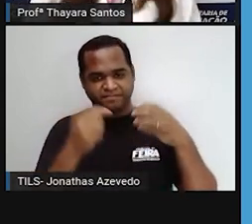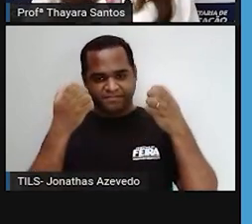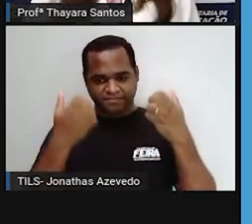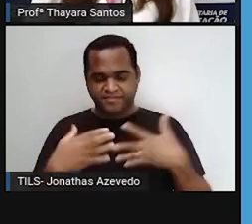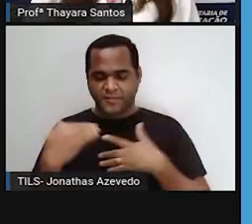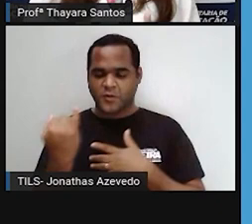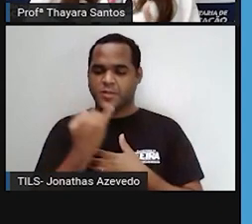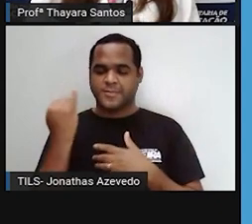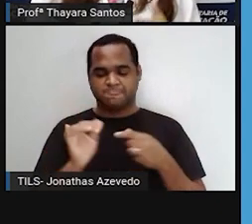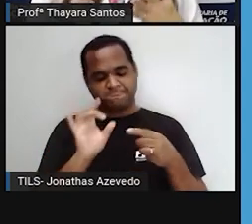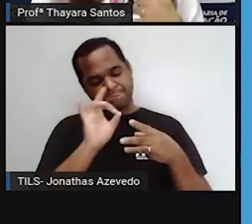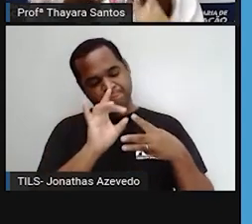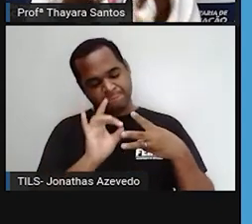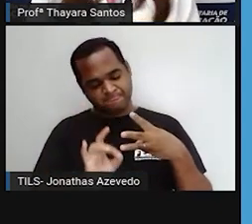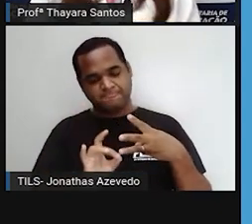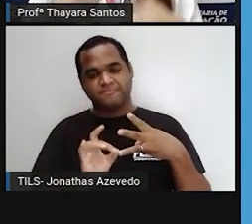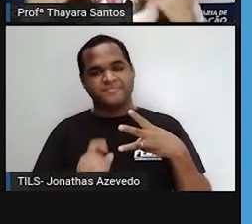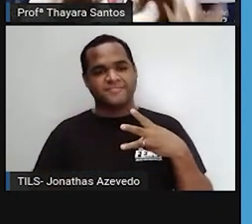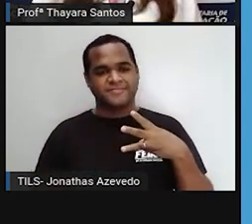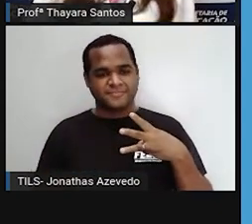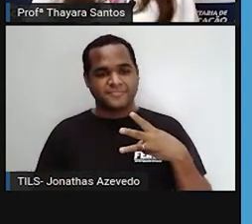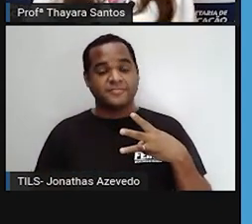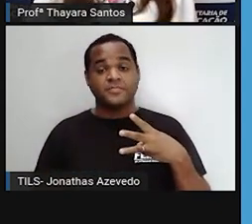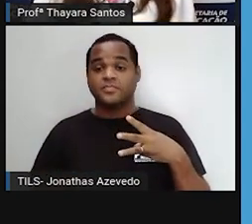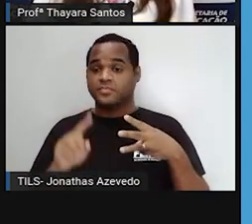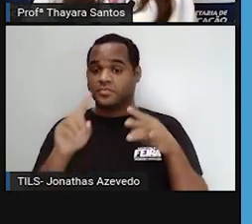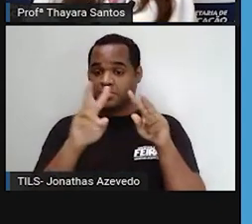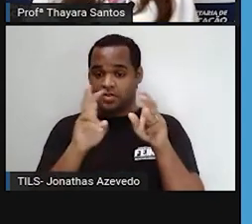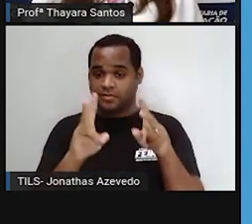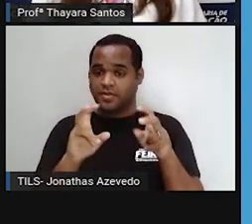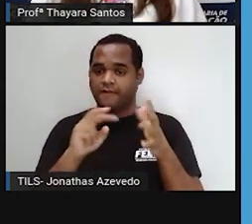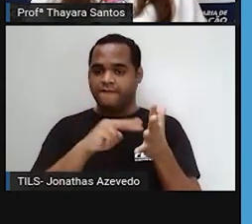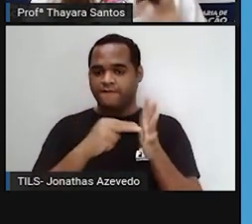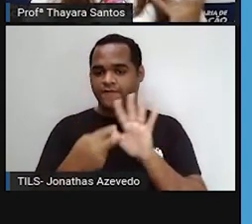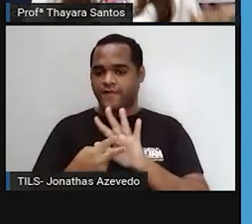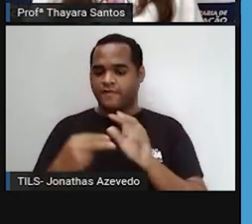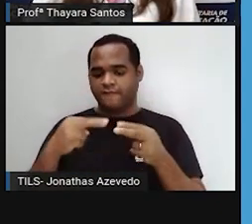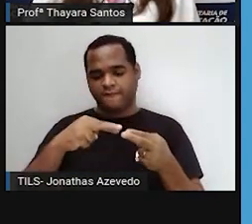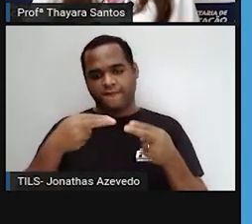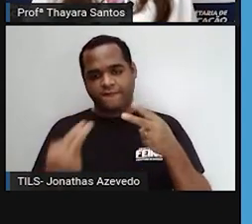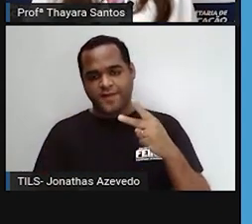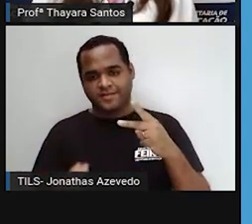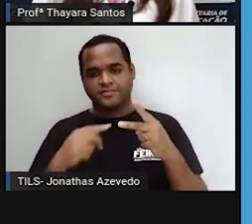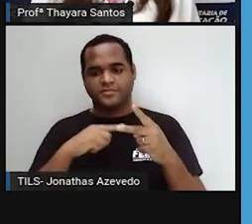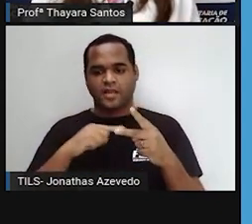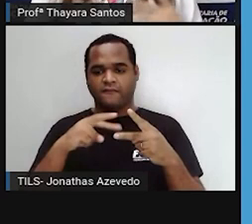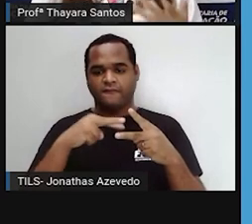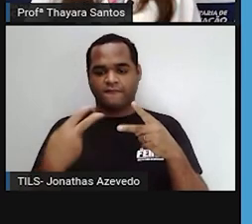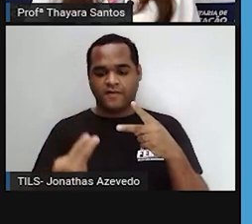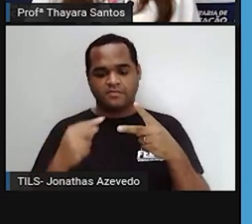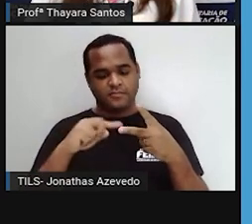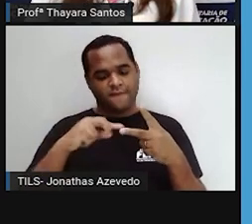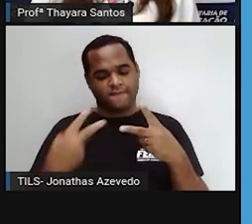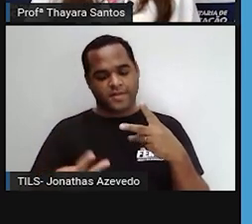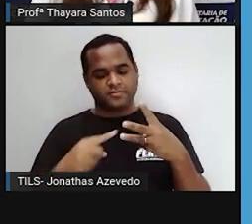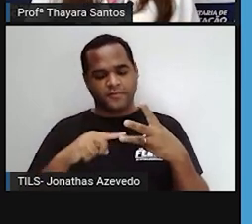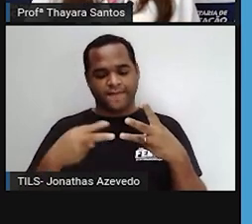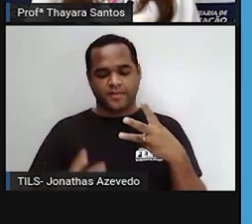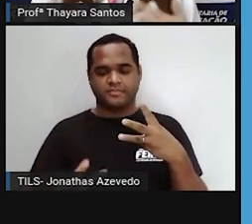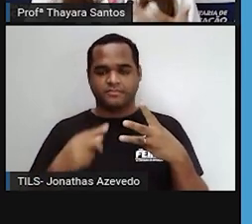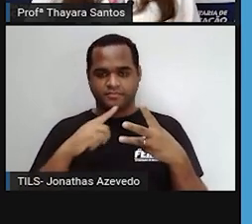cada um deles, porque dentro de cada tipo também existem variações. Não é só um tipo de ambiente de ecossistema